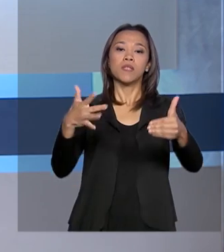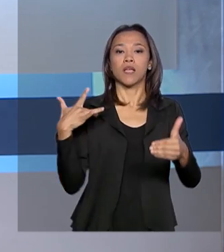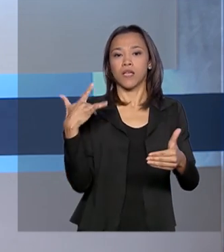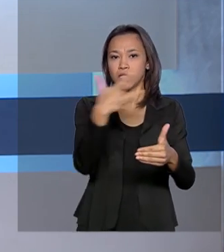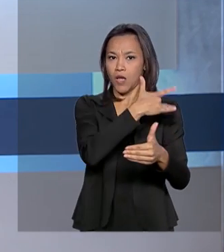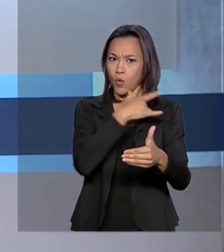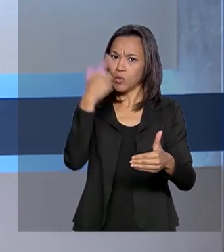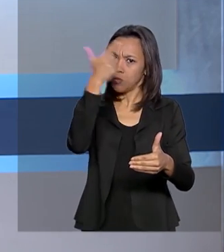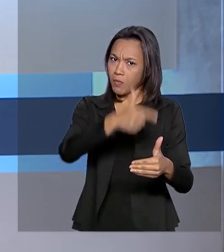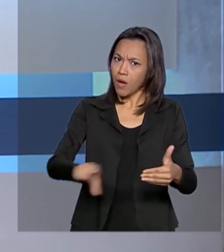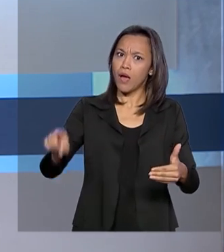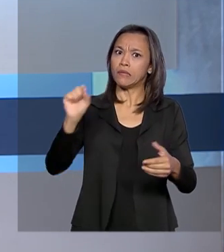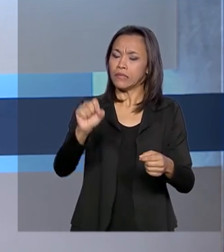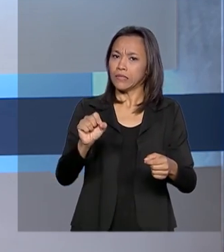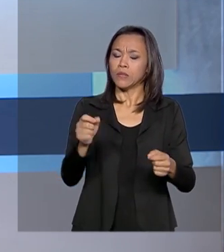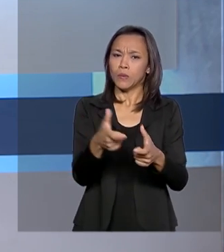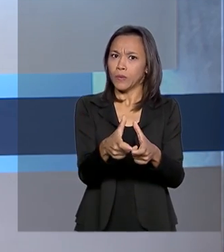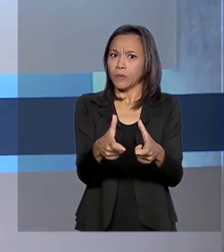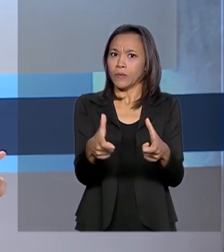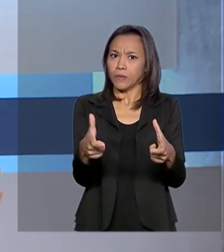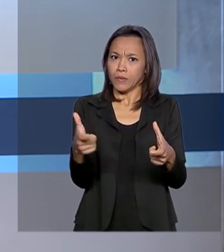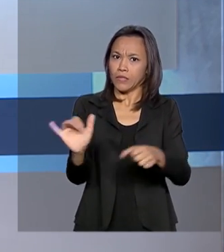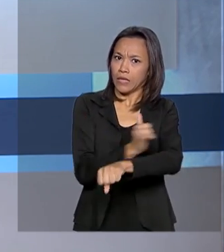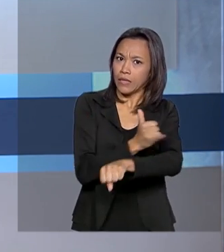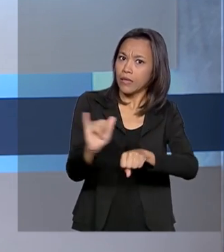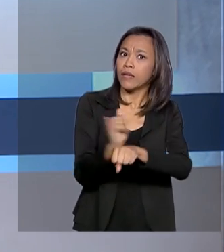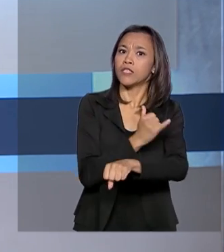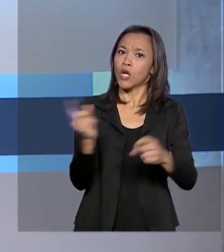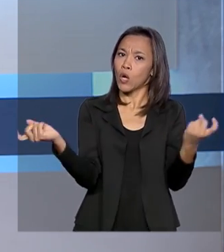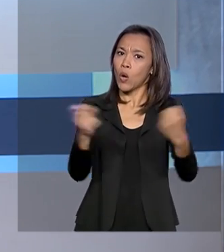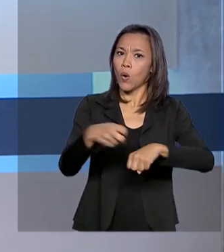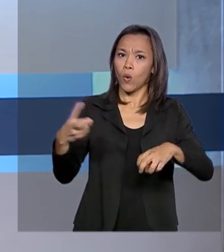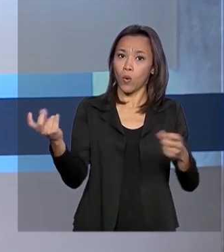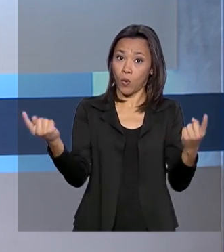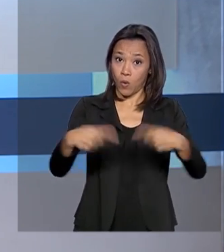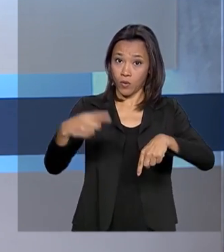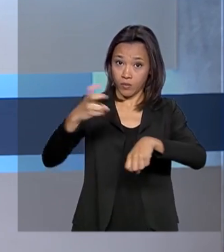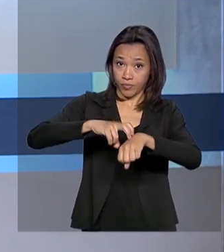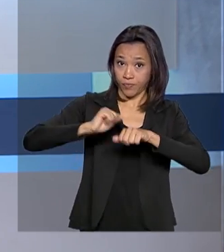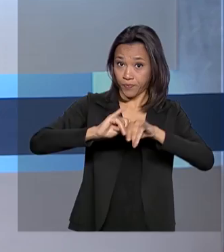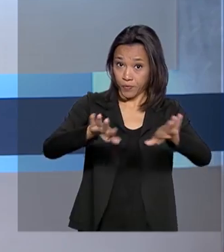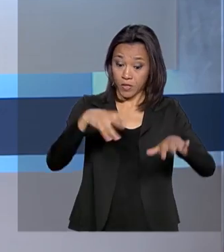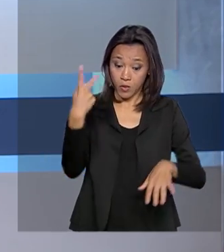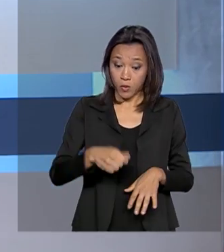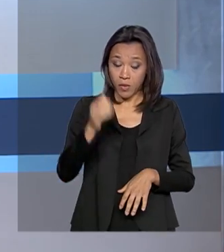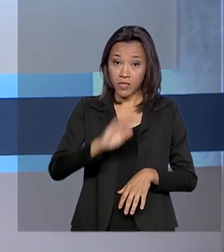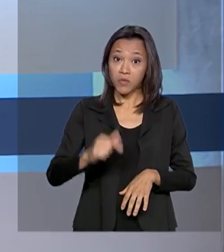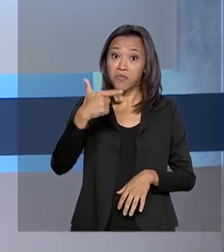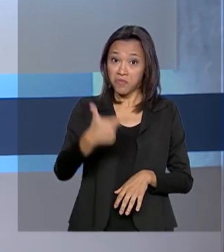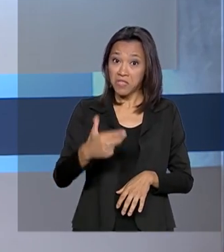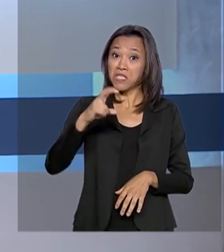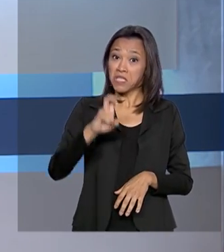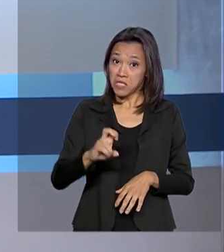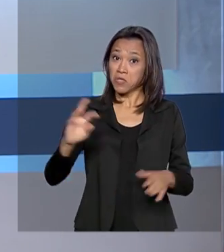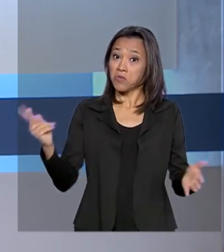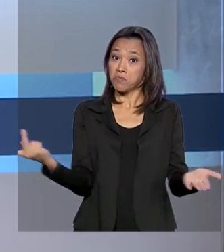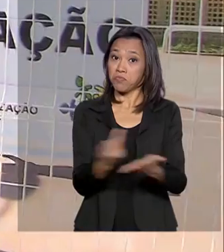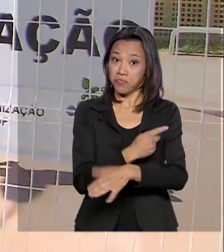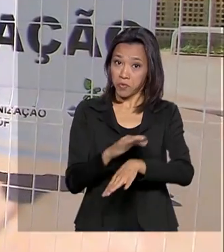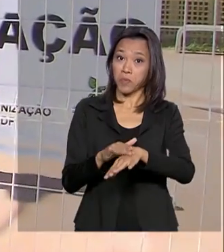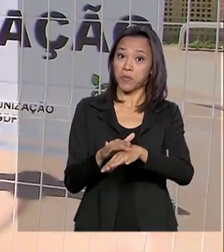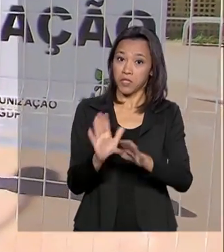para assistência de casos de coronavírus. No Brasil, são 25 confirmações da doença. E veja também,